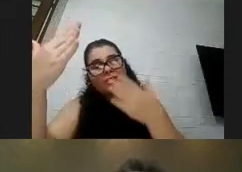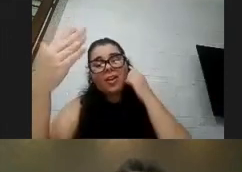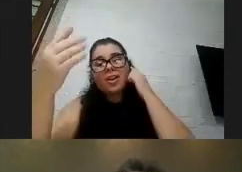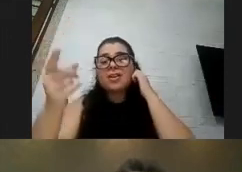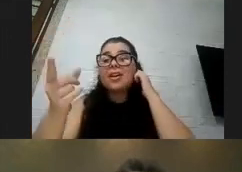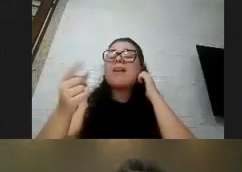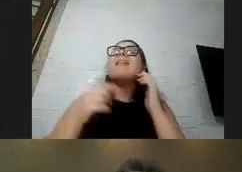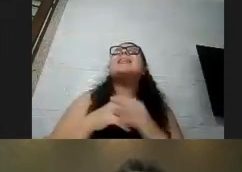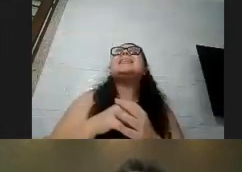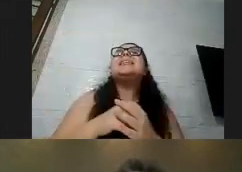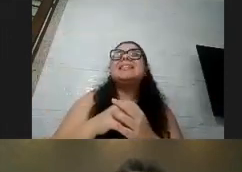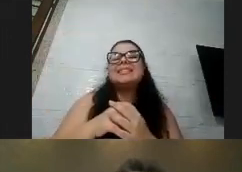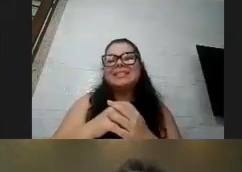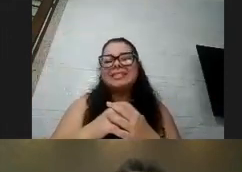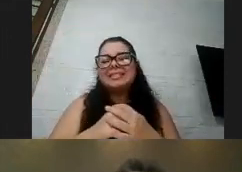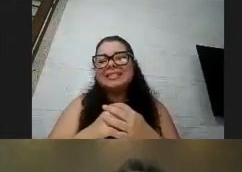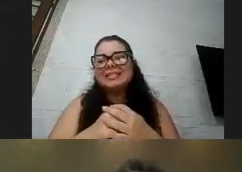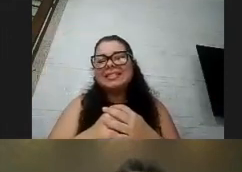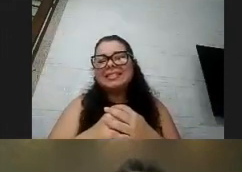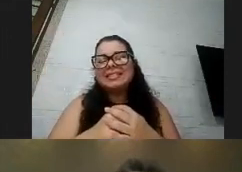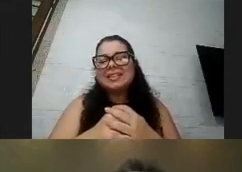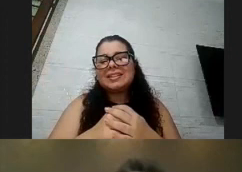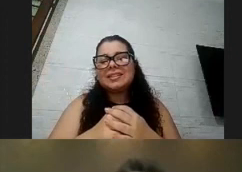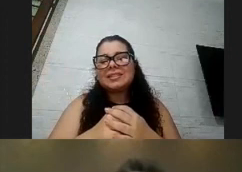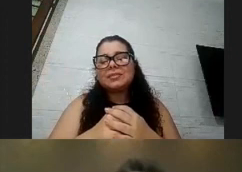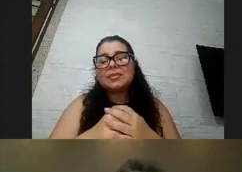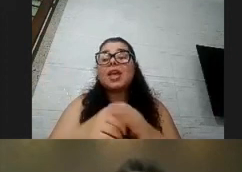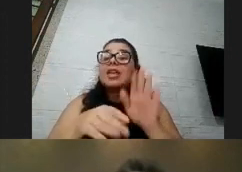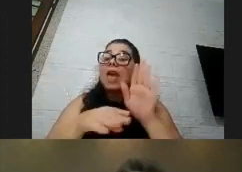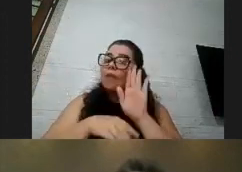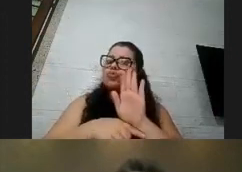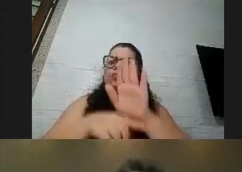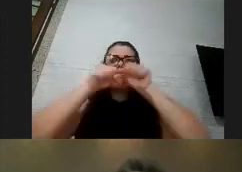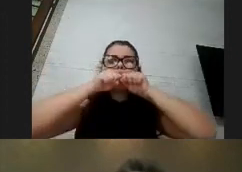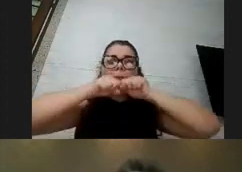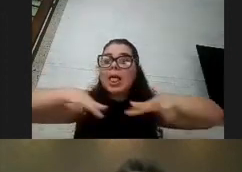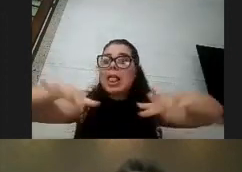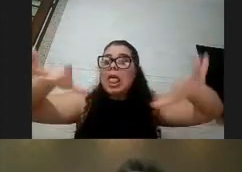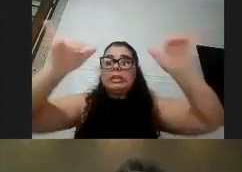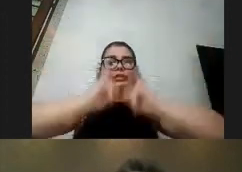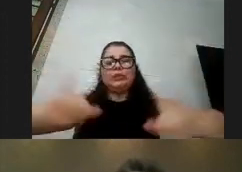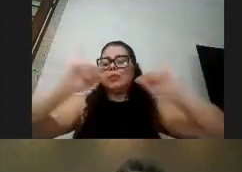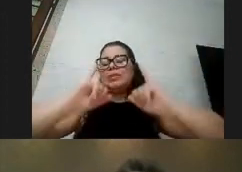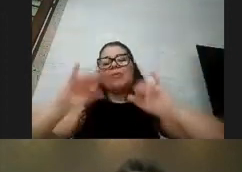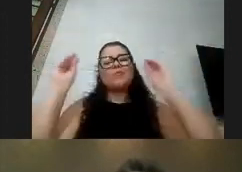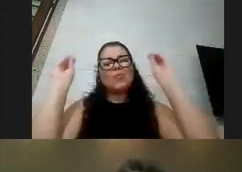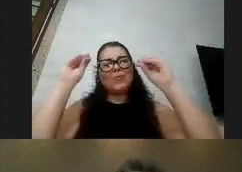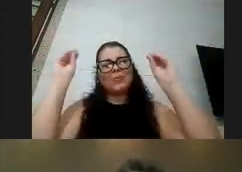cobaias aqui tá e ajuda a espalhar a cartilha por favor um grande beijo